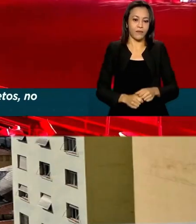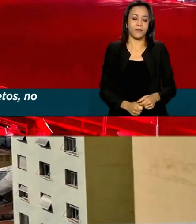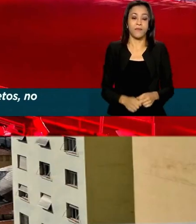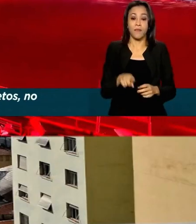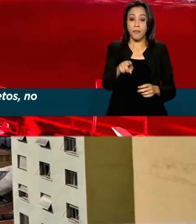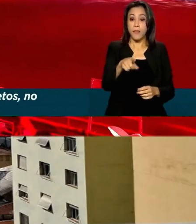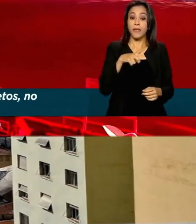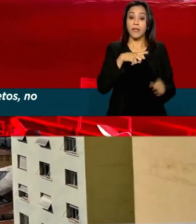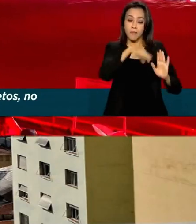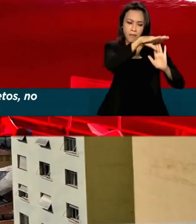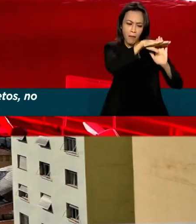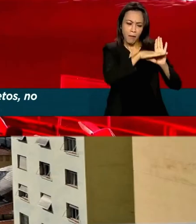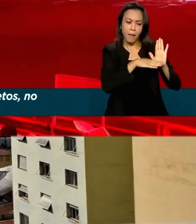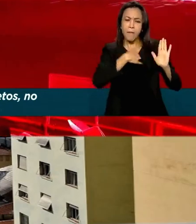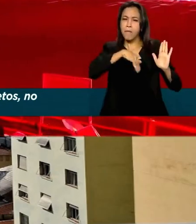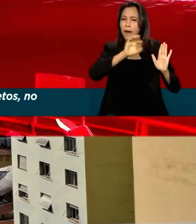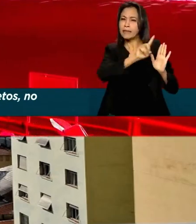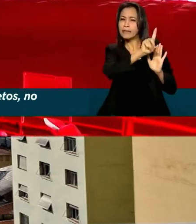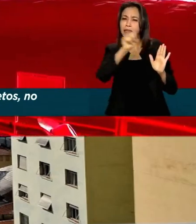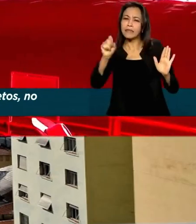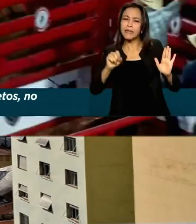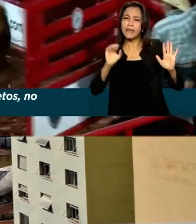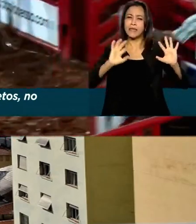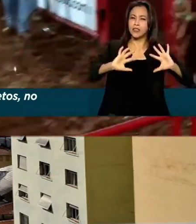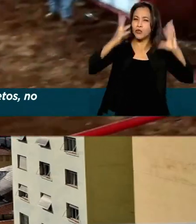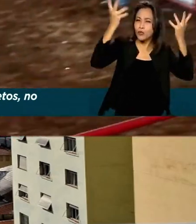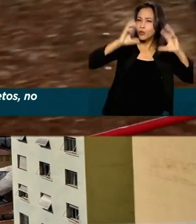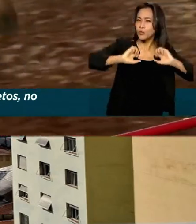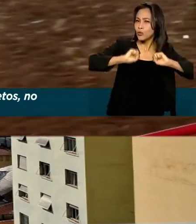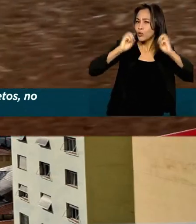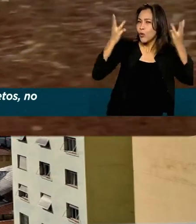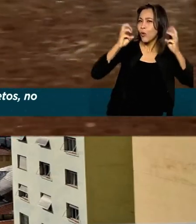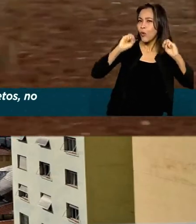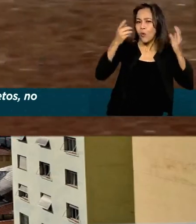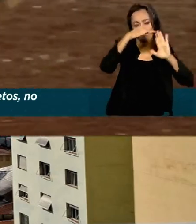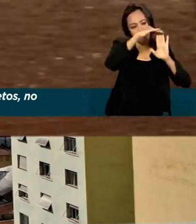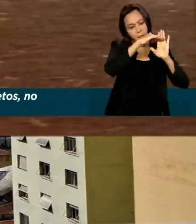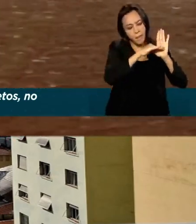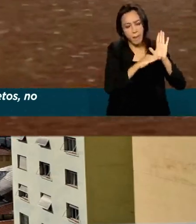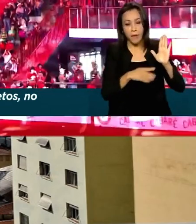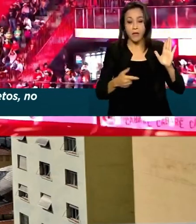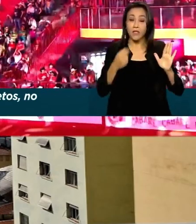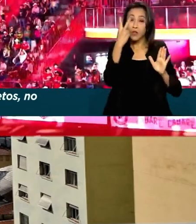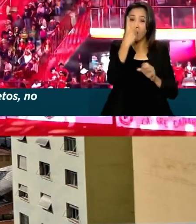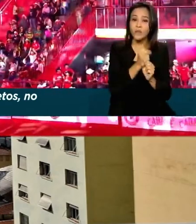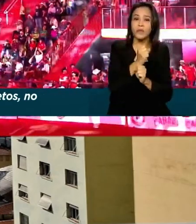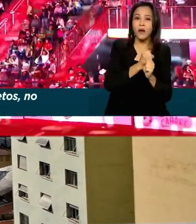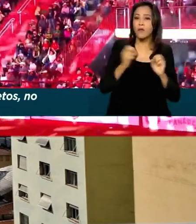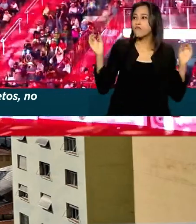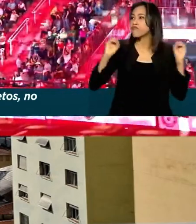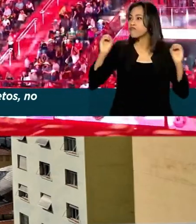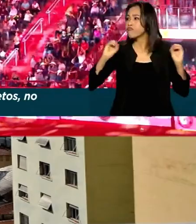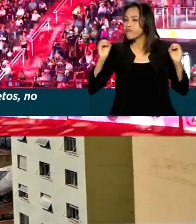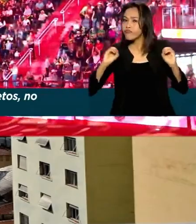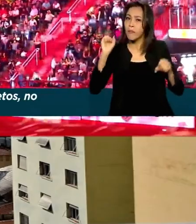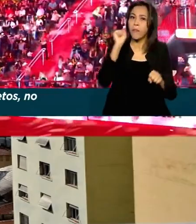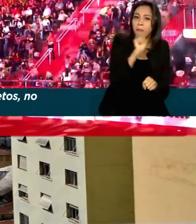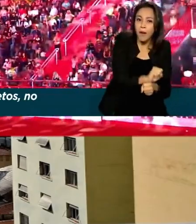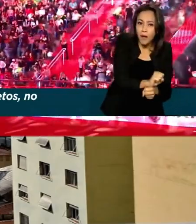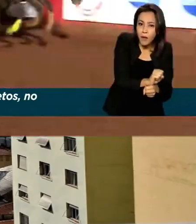Vamos falar agora de Barretos, porque terminou no dia 28 de agosto a festa de peão de Barretos, no interior de São Paulo.